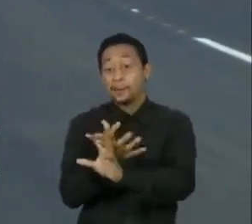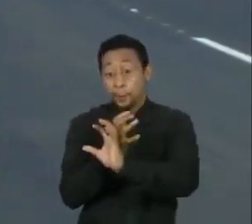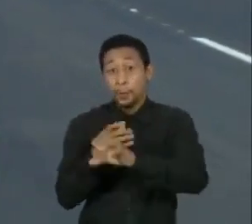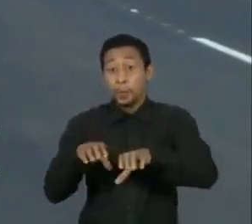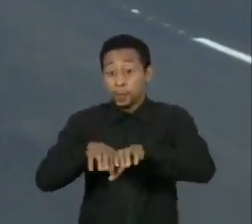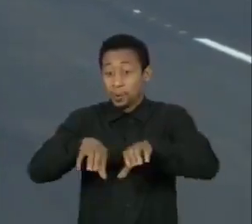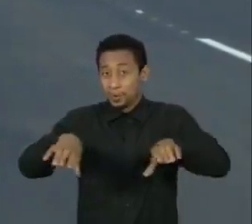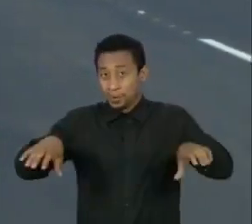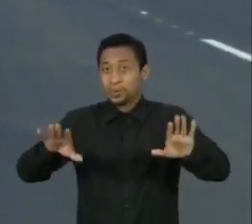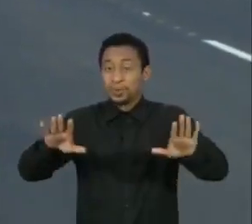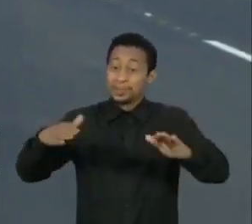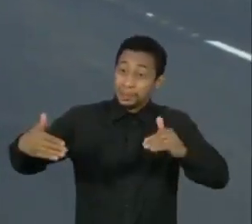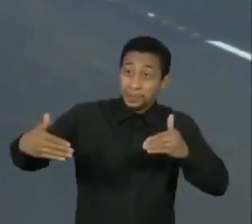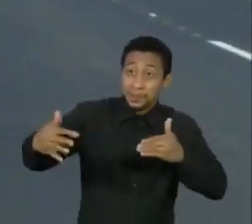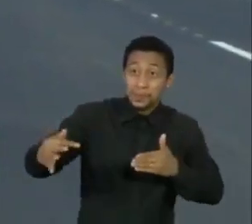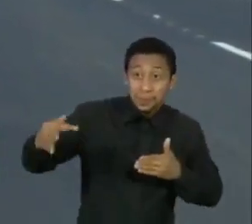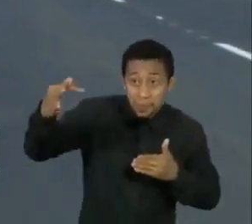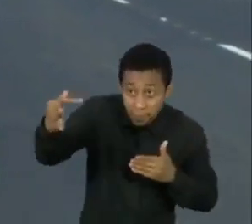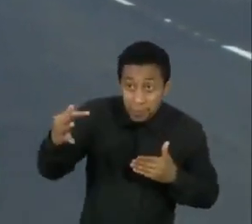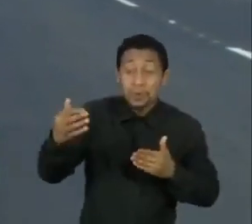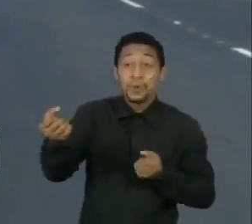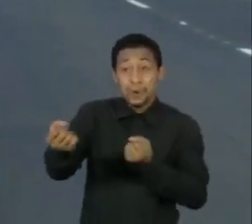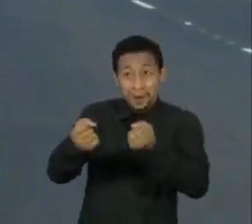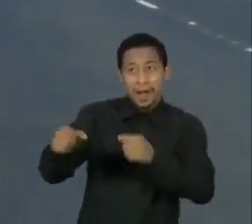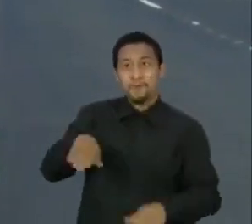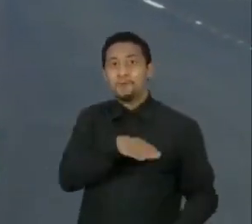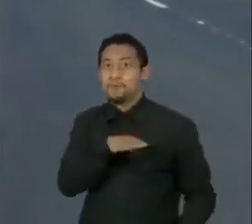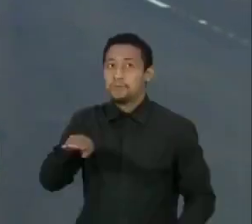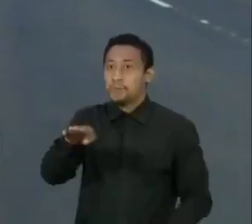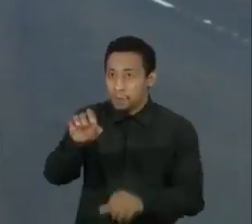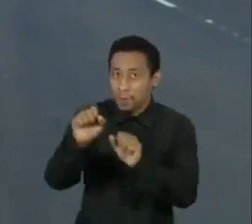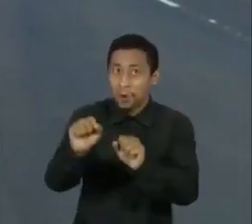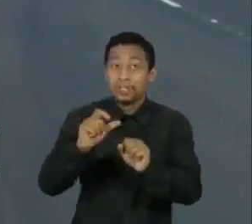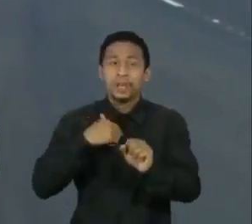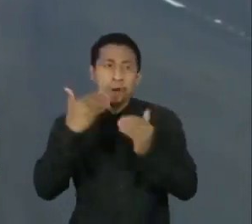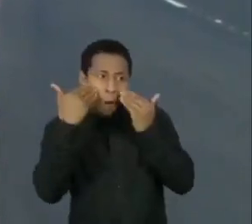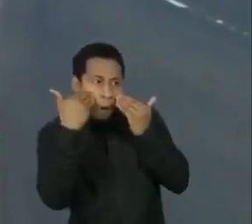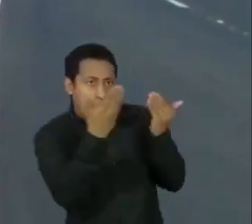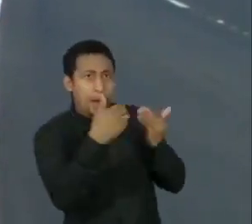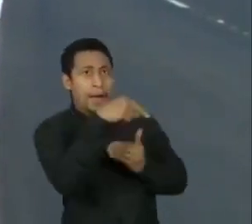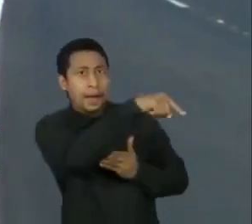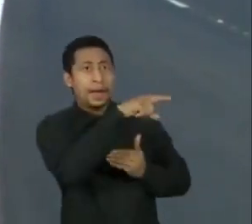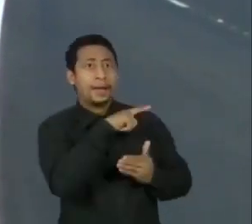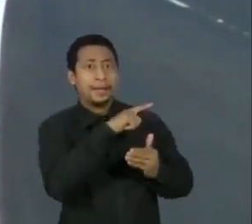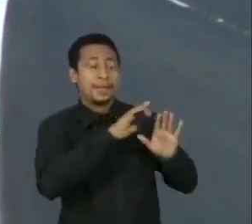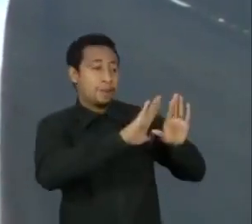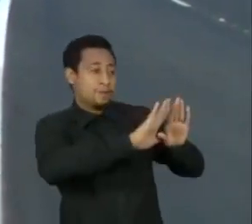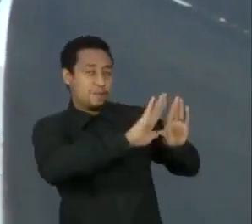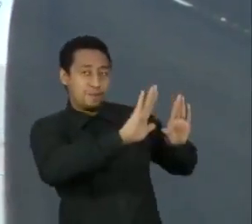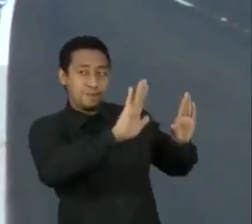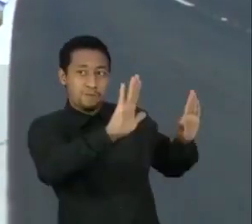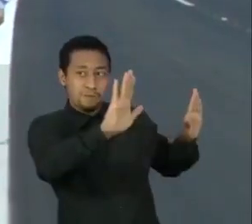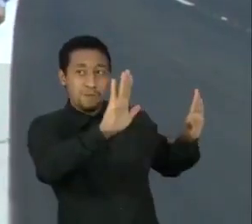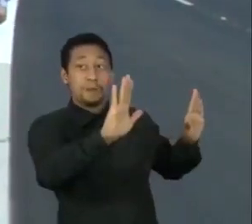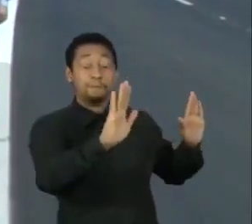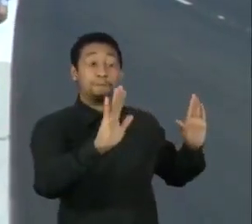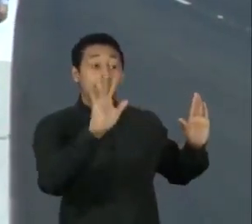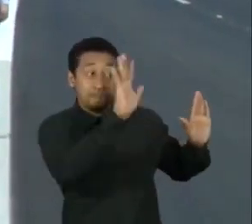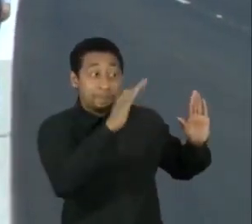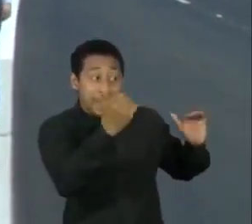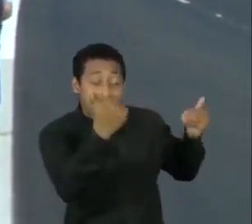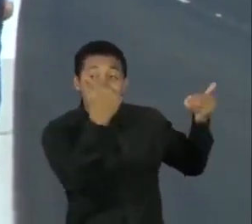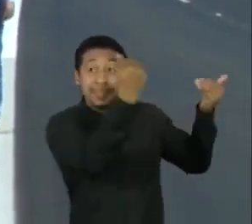aqui e, se olharem para este barranco, vão observar que aqui é um buraco. Dificilmente vão desconfiar que de dentro deste